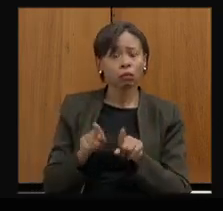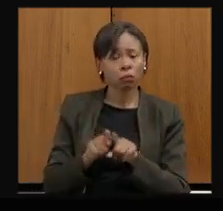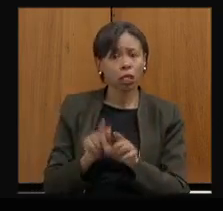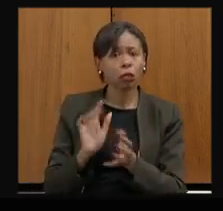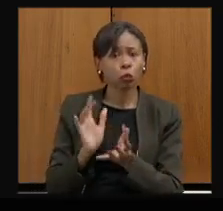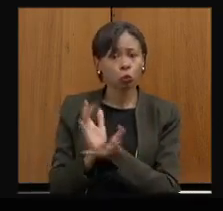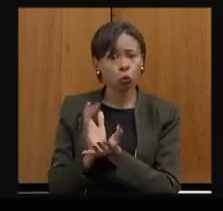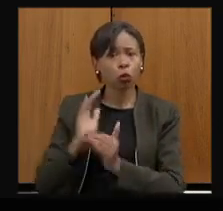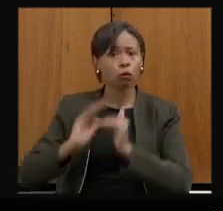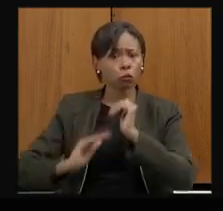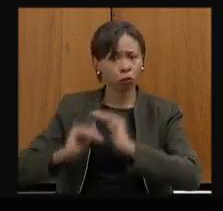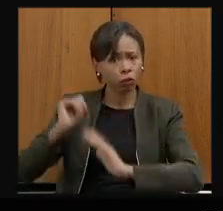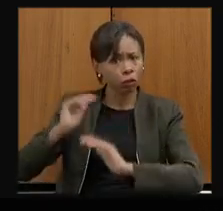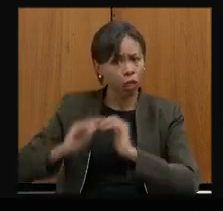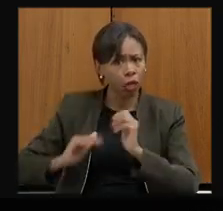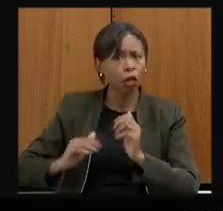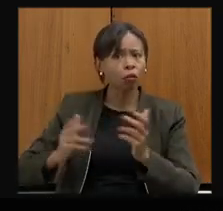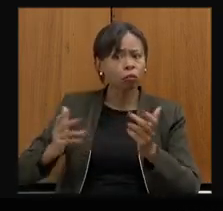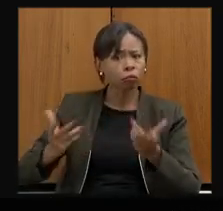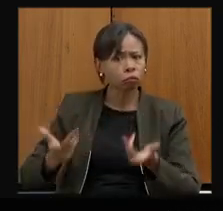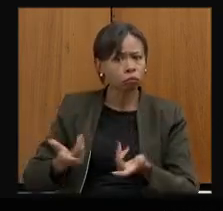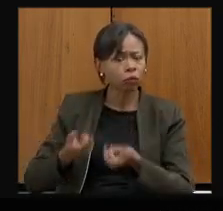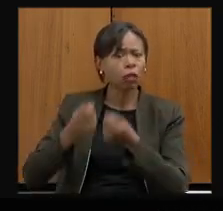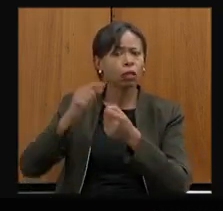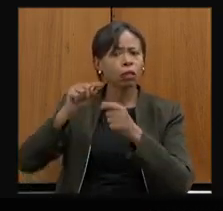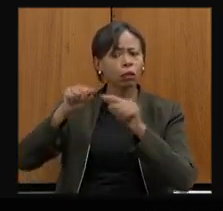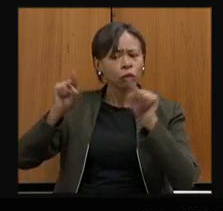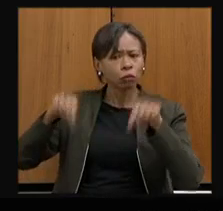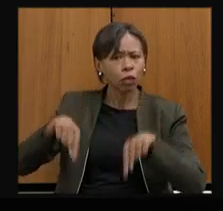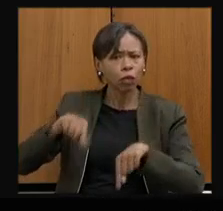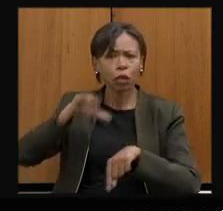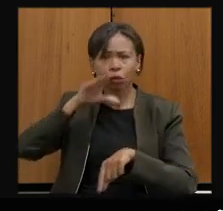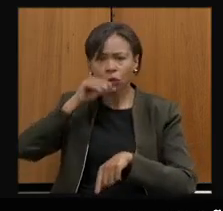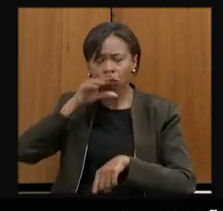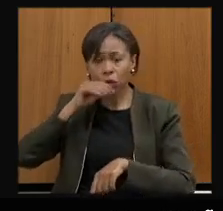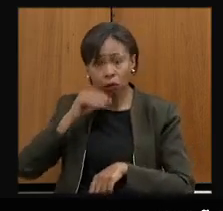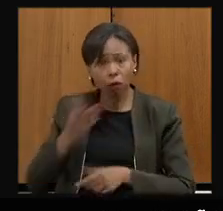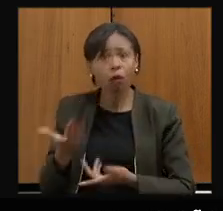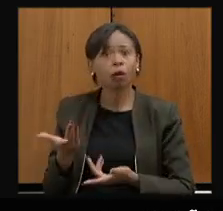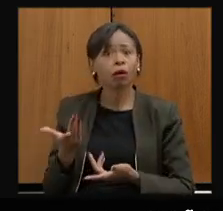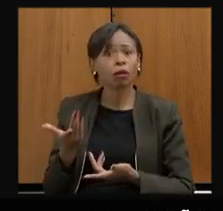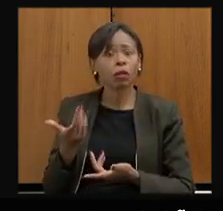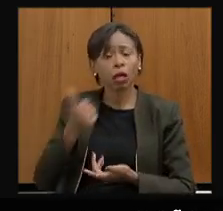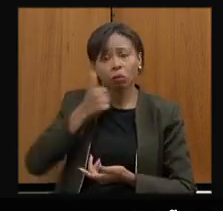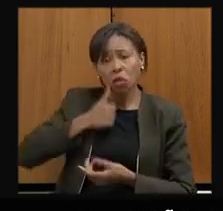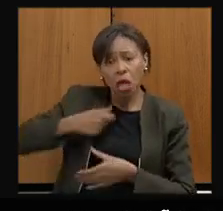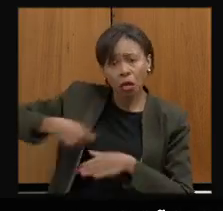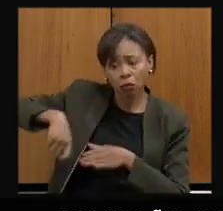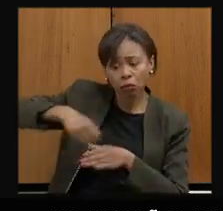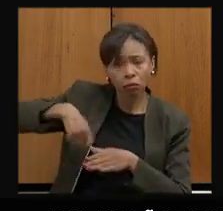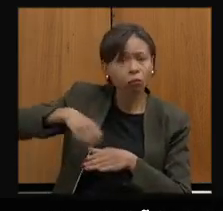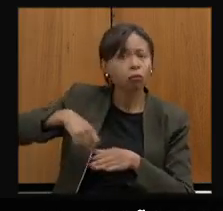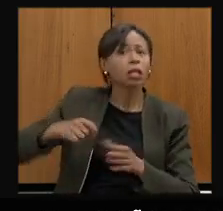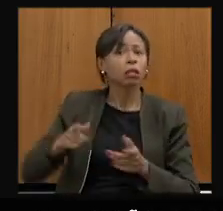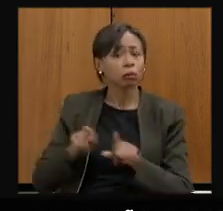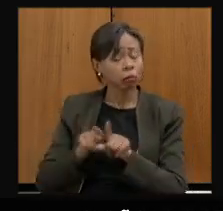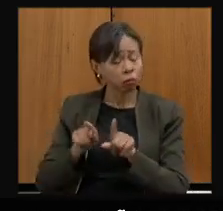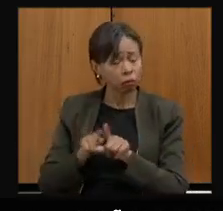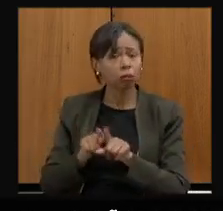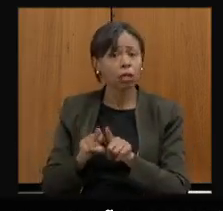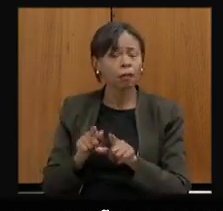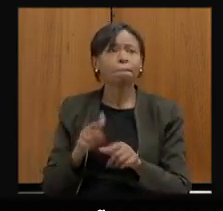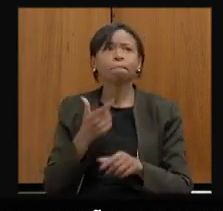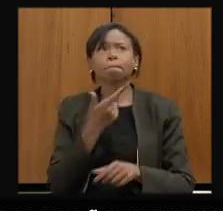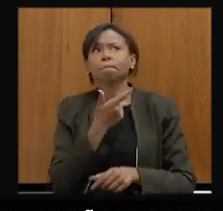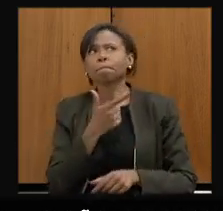chega no professor isso chega lá em Dona Maria que é nossa merendeira enfim um